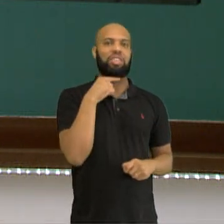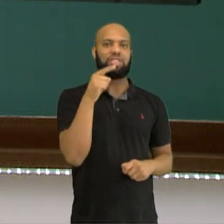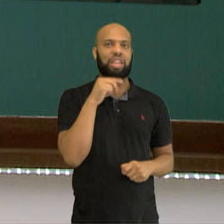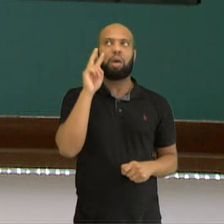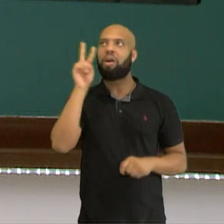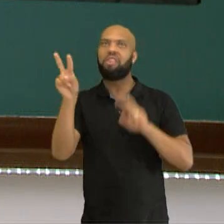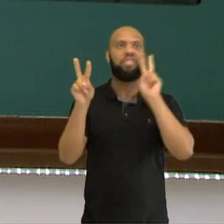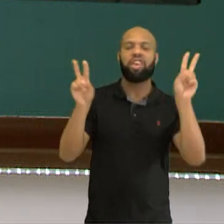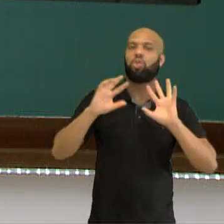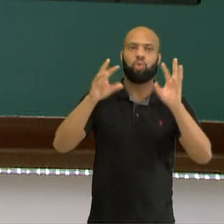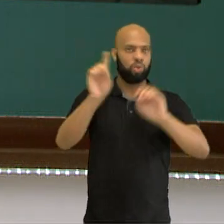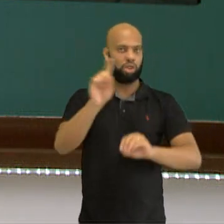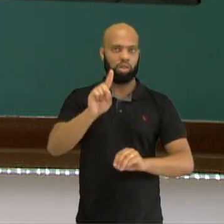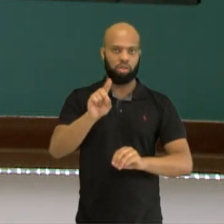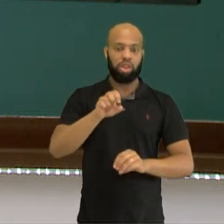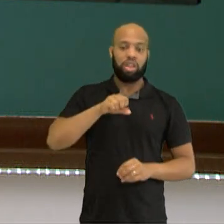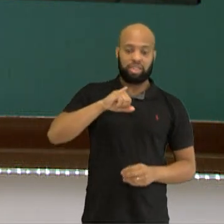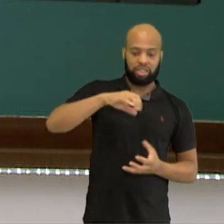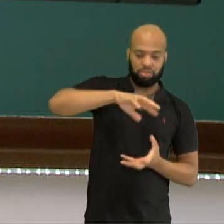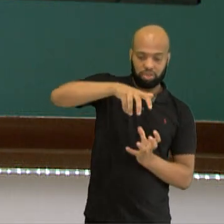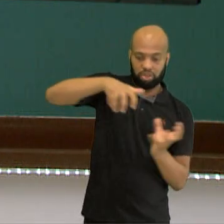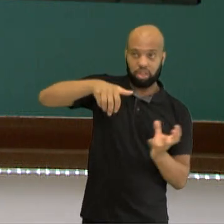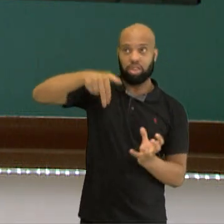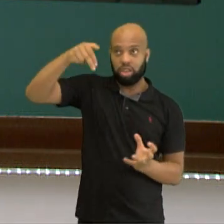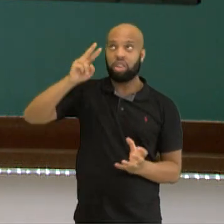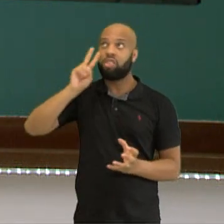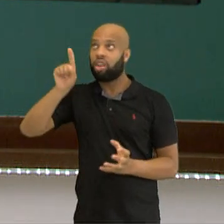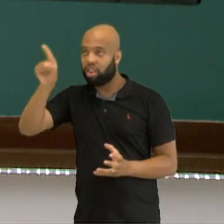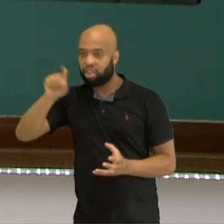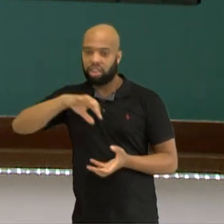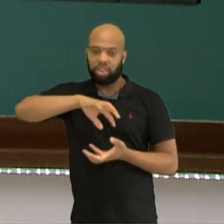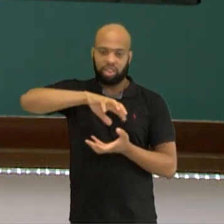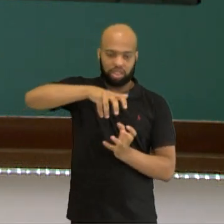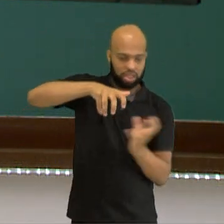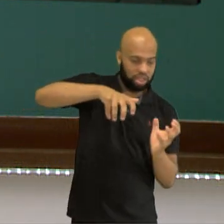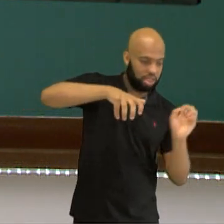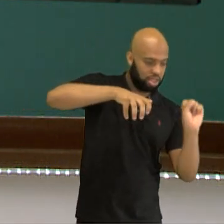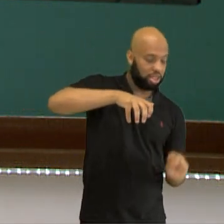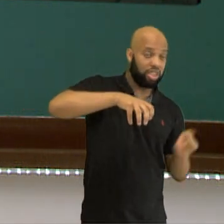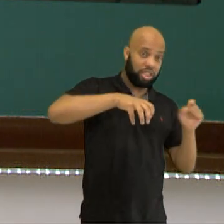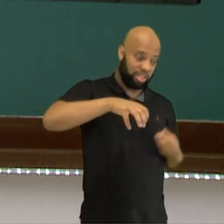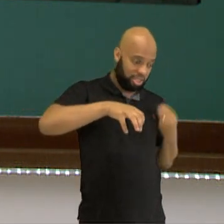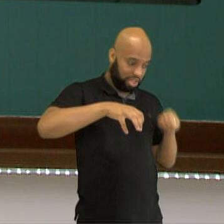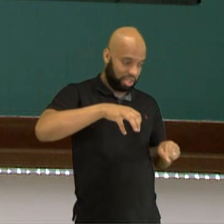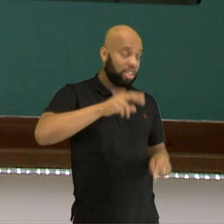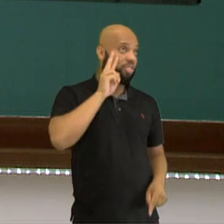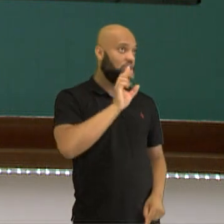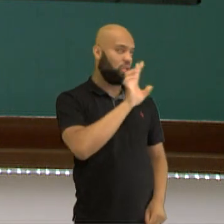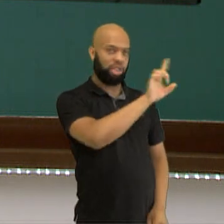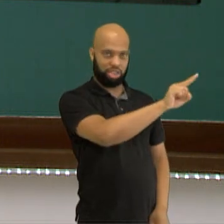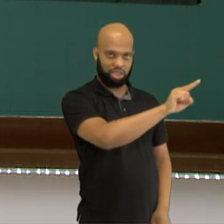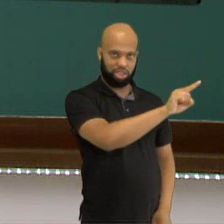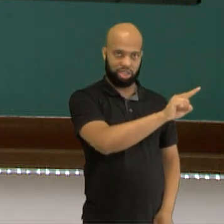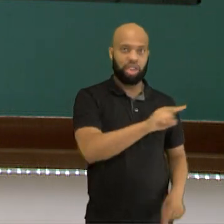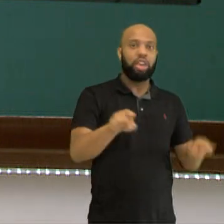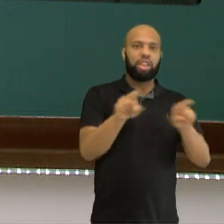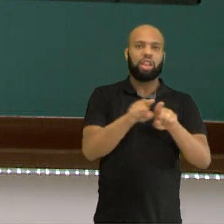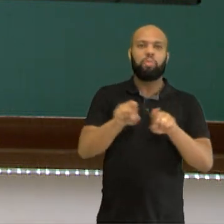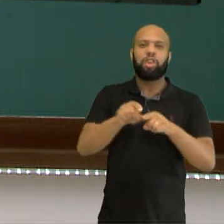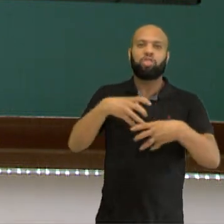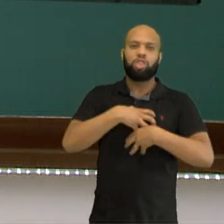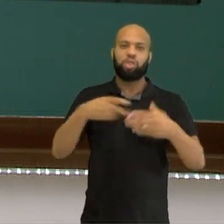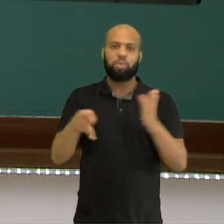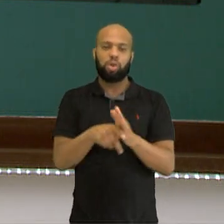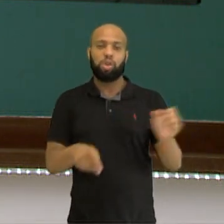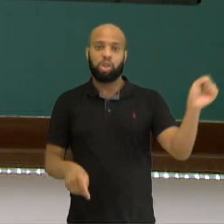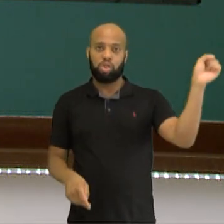onde nós vivemos. Uma outra evidência são as sombras dos eclipses, que são arredondadas.